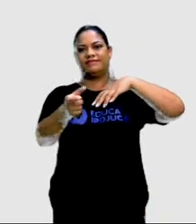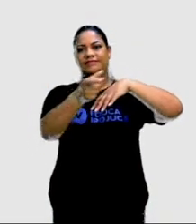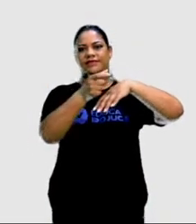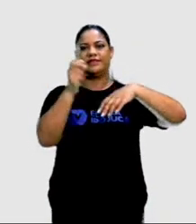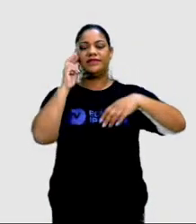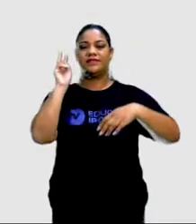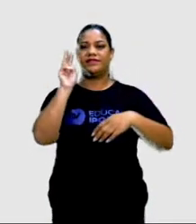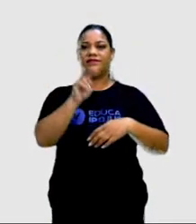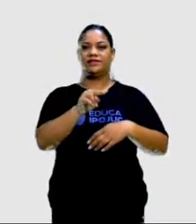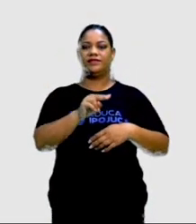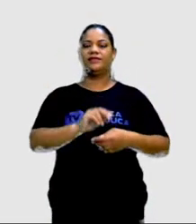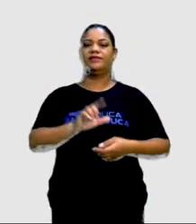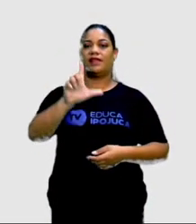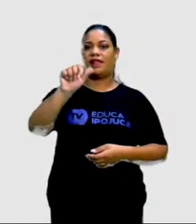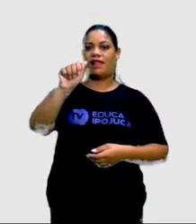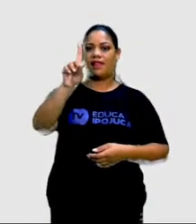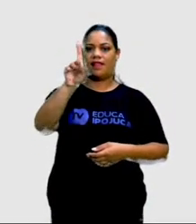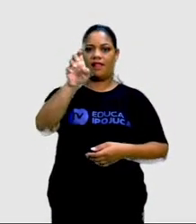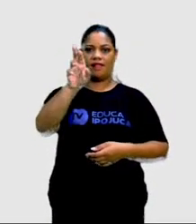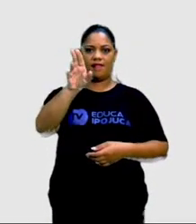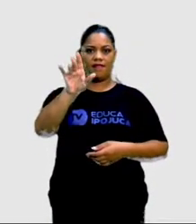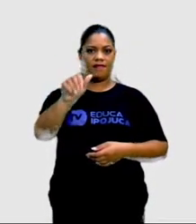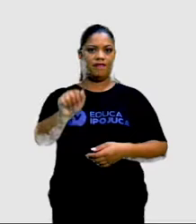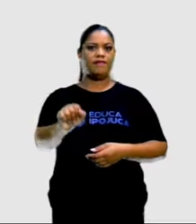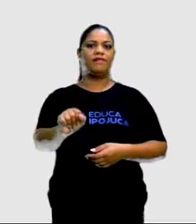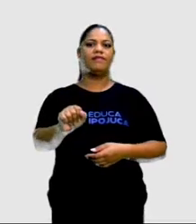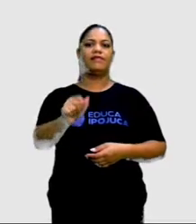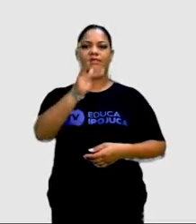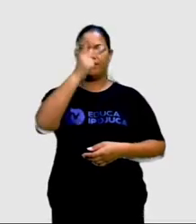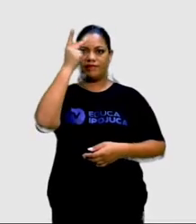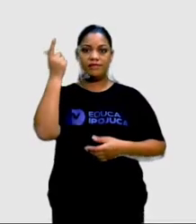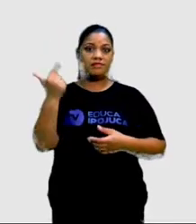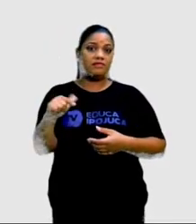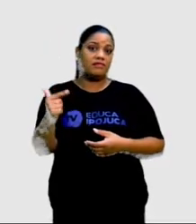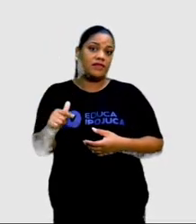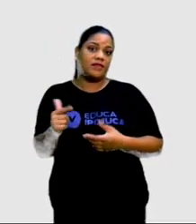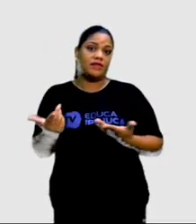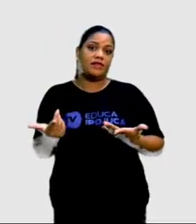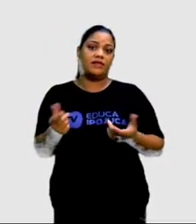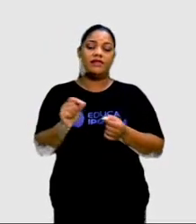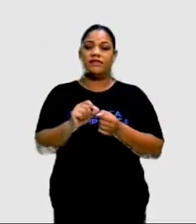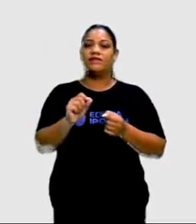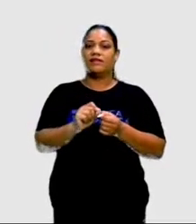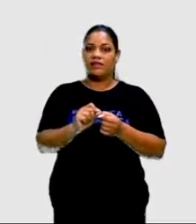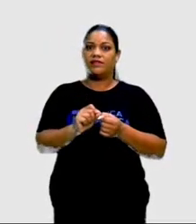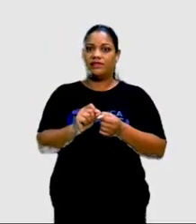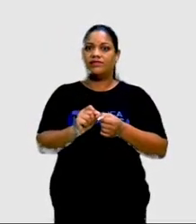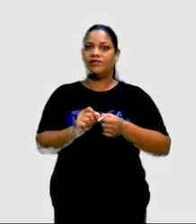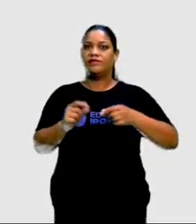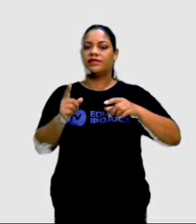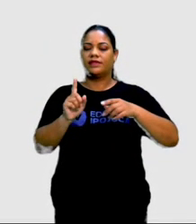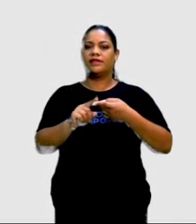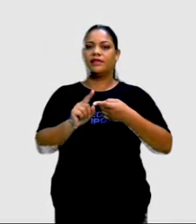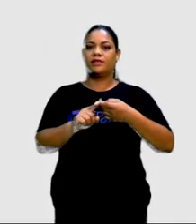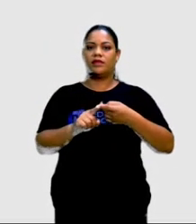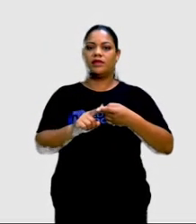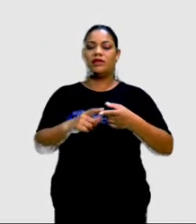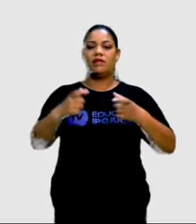ladeiras, né? Que geralmente muitas pessoas não têm onde plantar e plantam também assim em ladeiras.